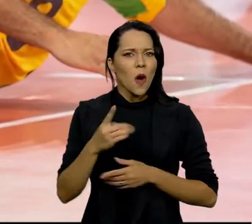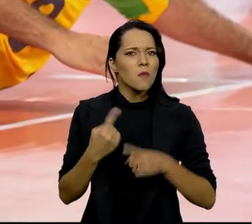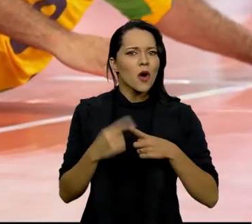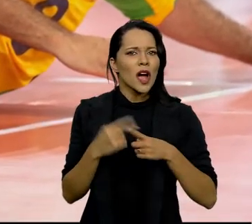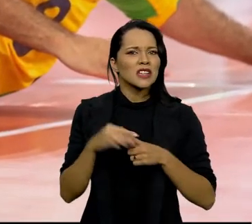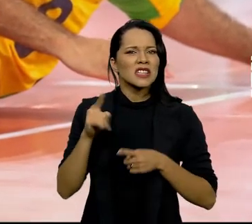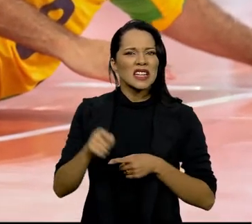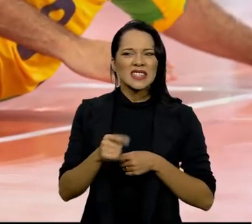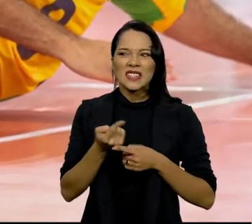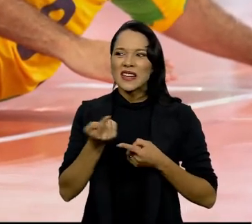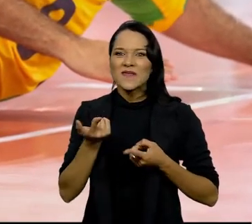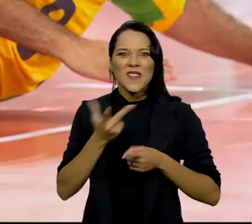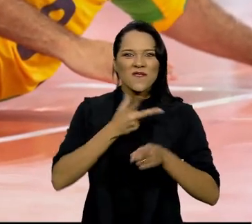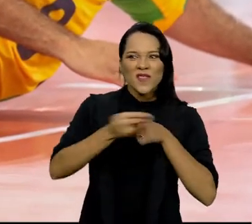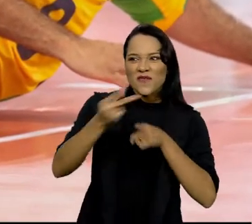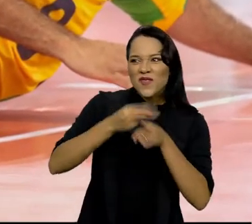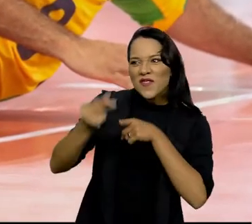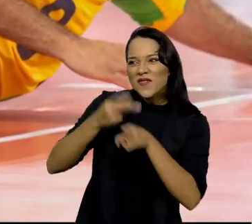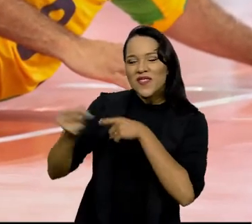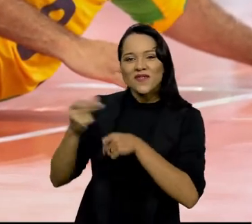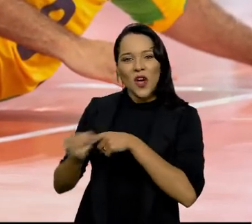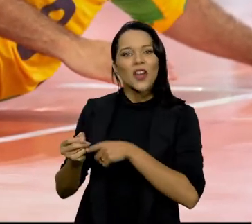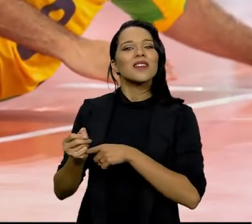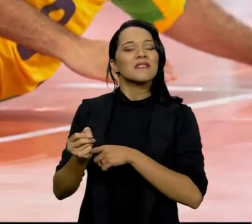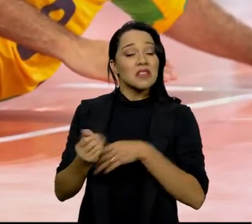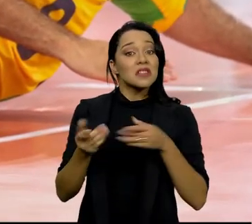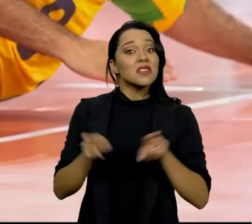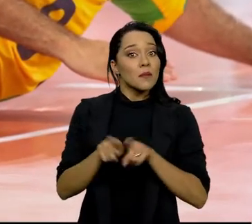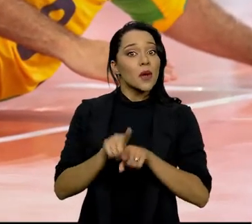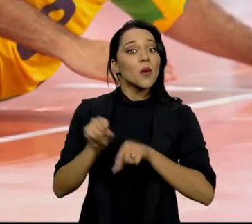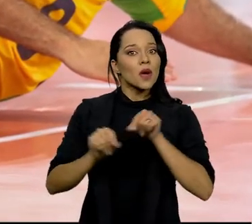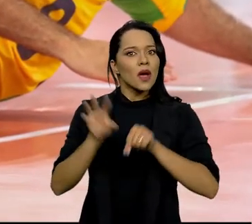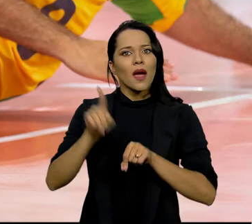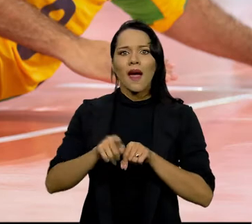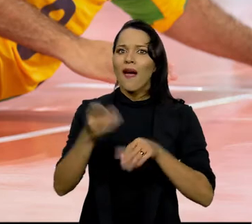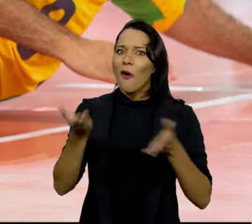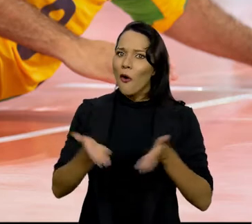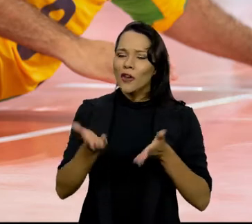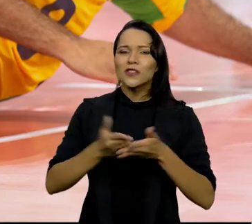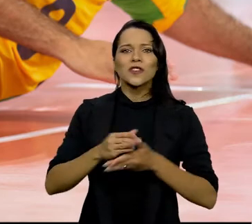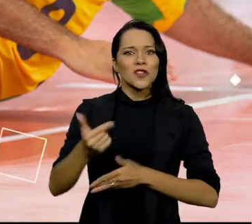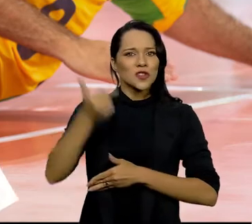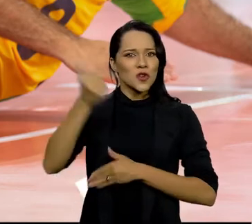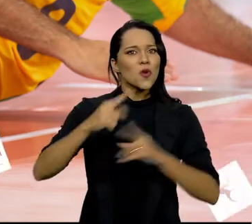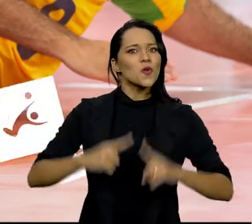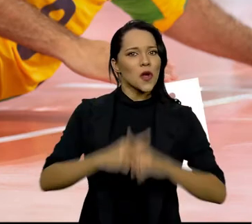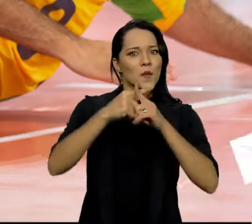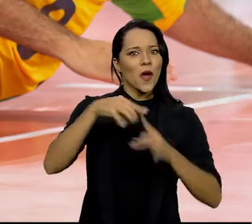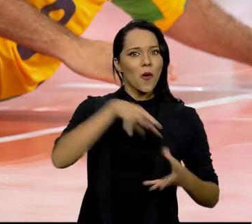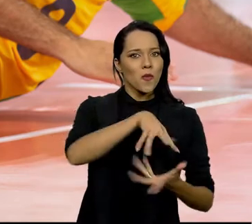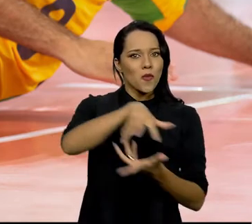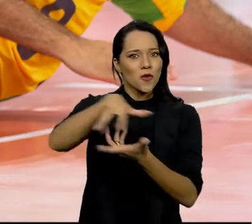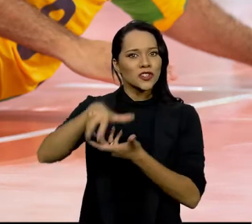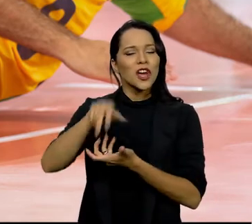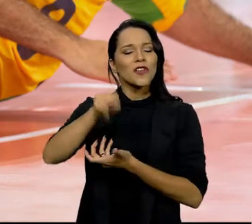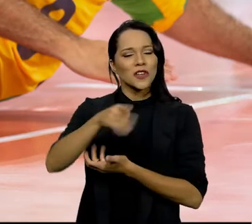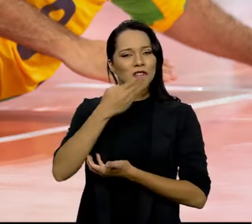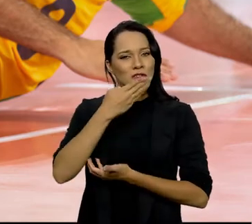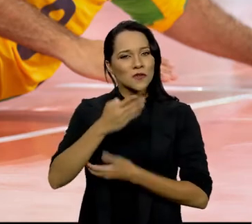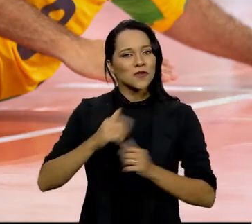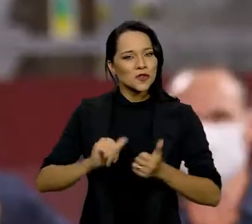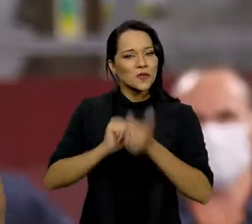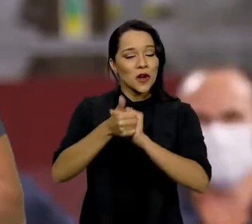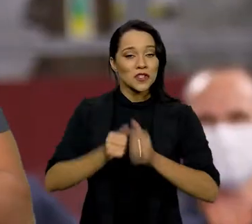causa dessa esmagadora vitória em cima da Lituânia, mas também porque são os atuais bicampeões mundiais dessa